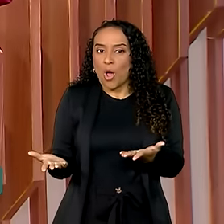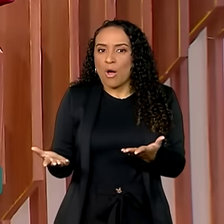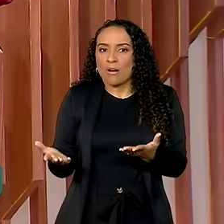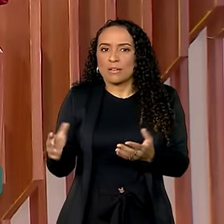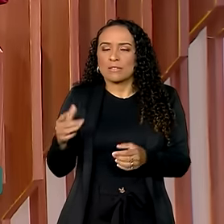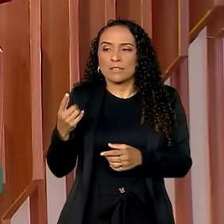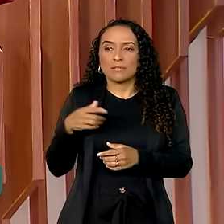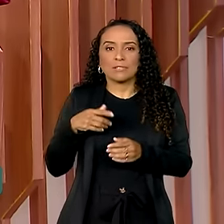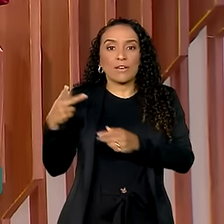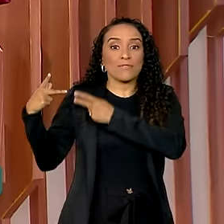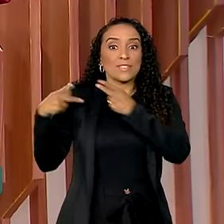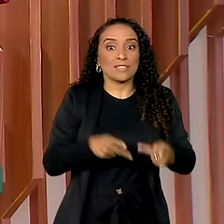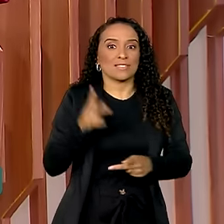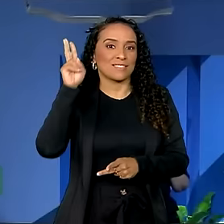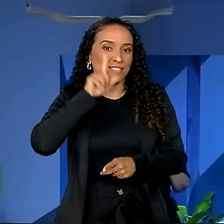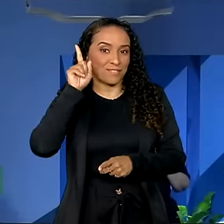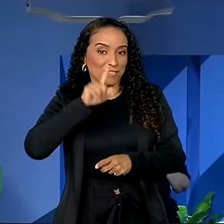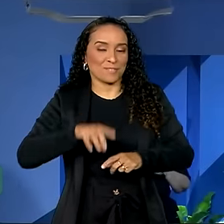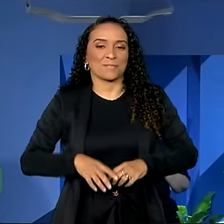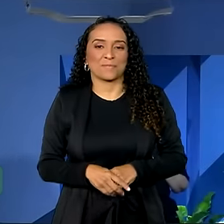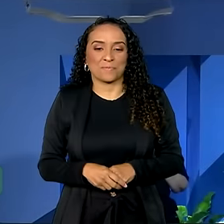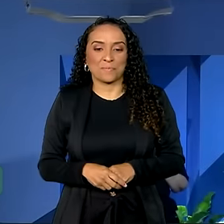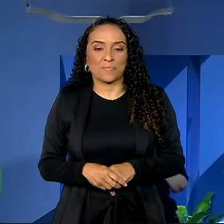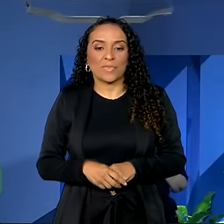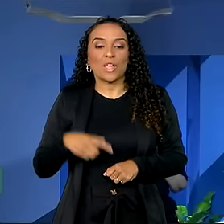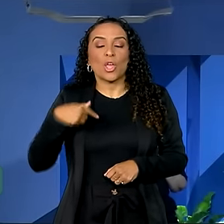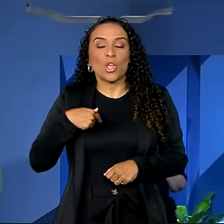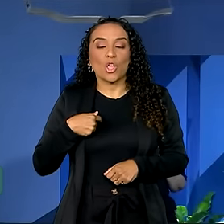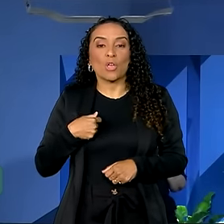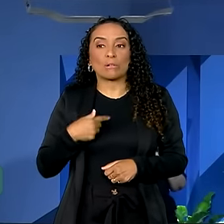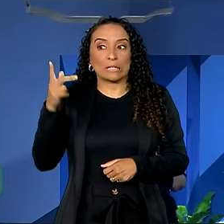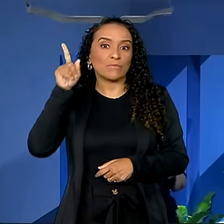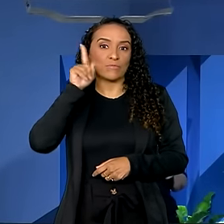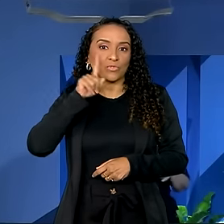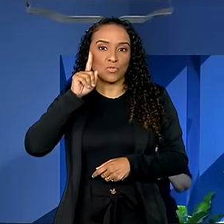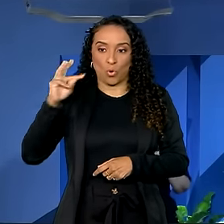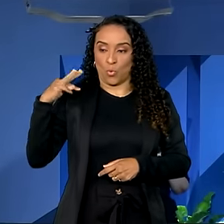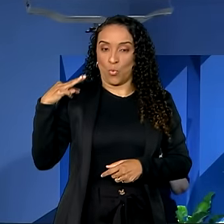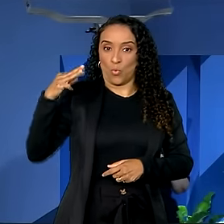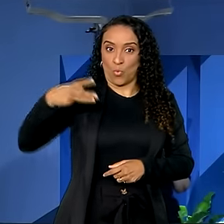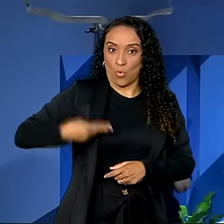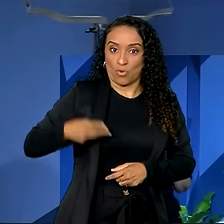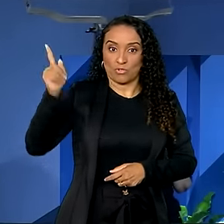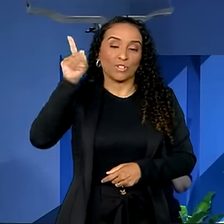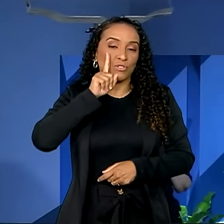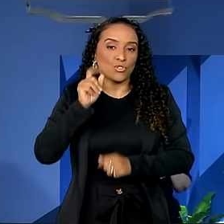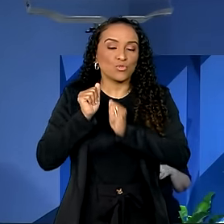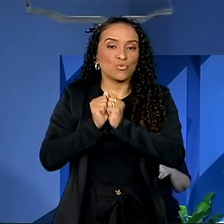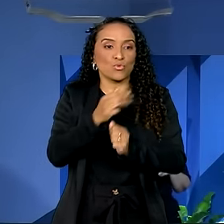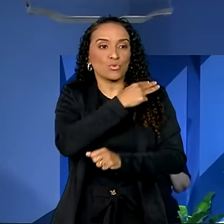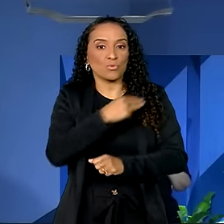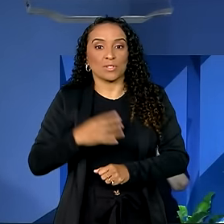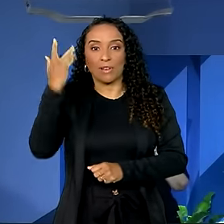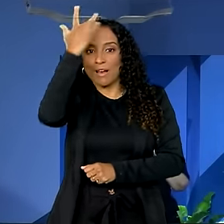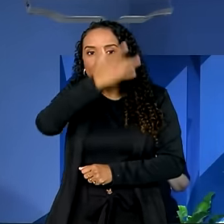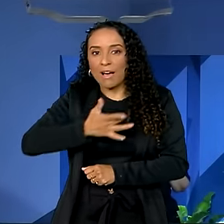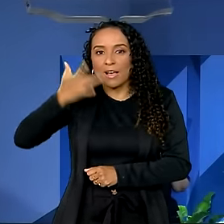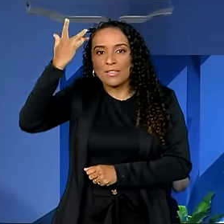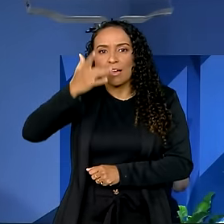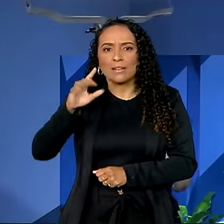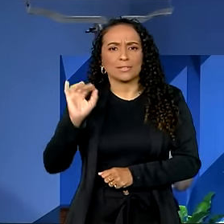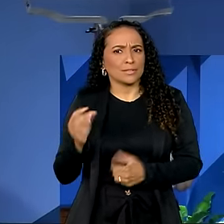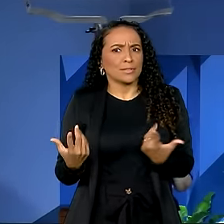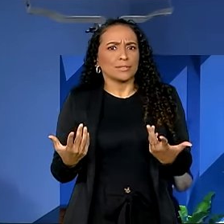passagem pelos Estados Unidos. Eu acabo de vir de Washington, nos Estados Unidos, junto com o ministro Haddad. E é